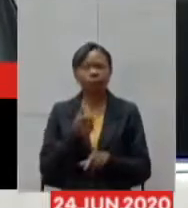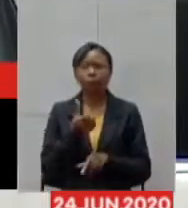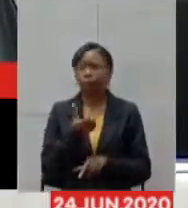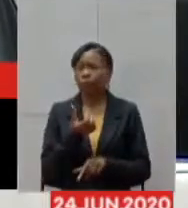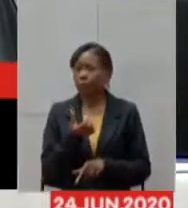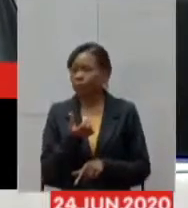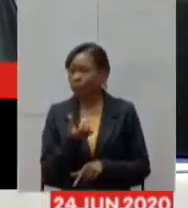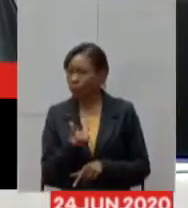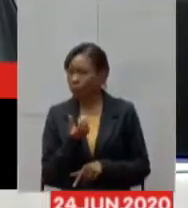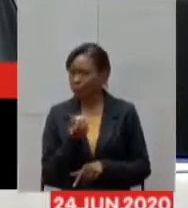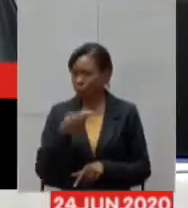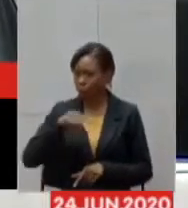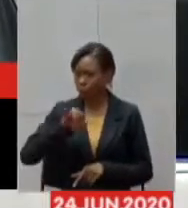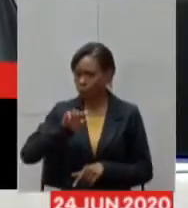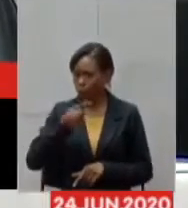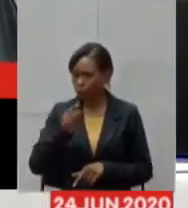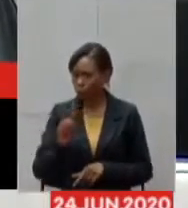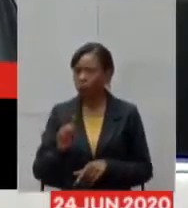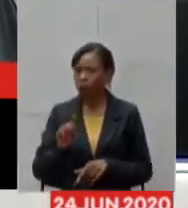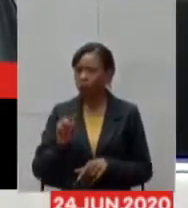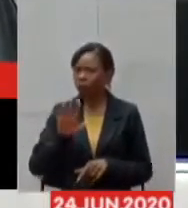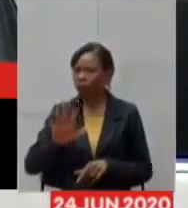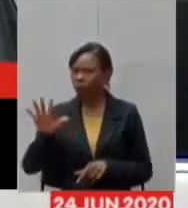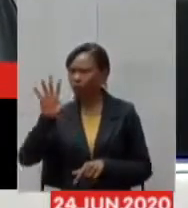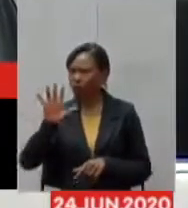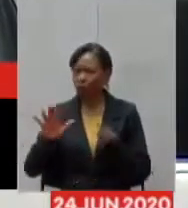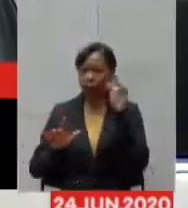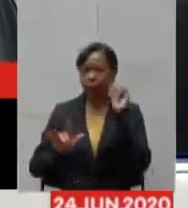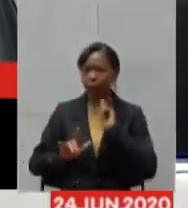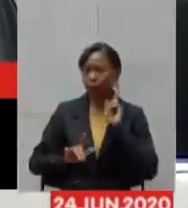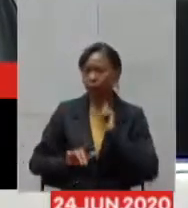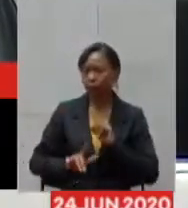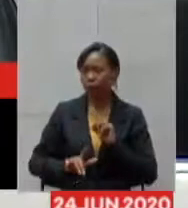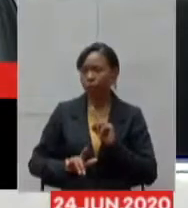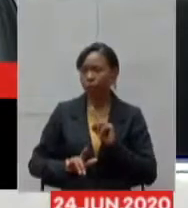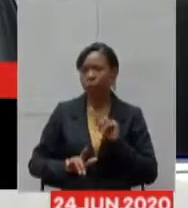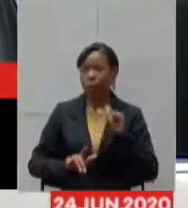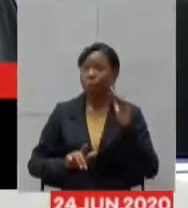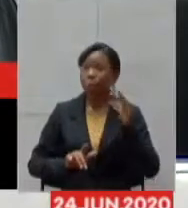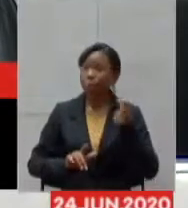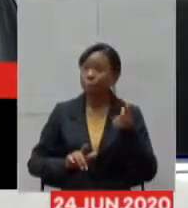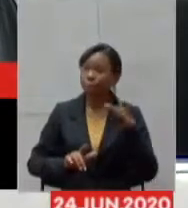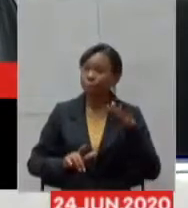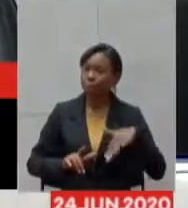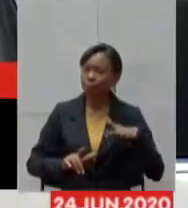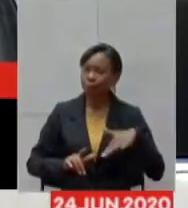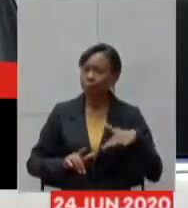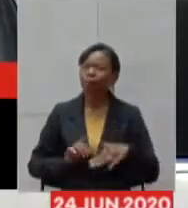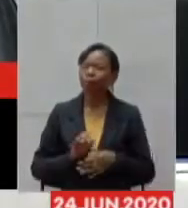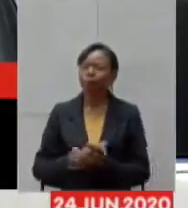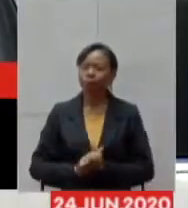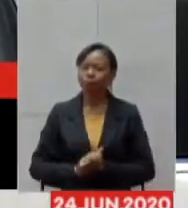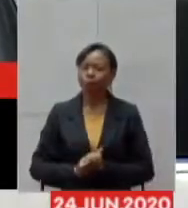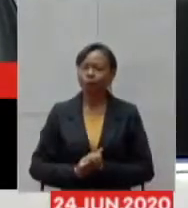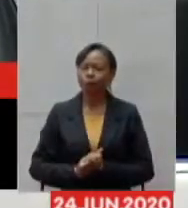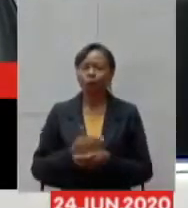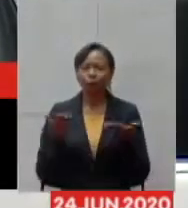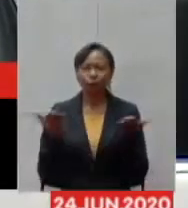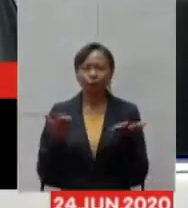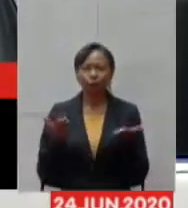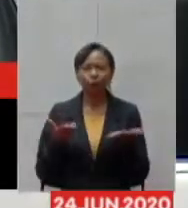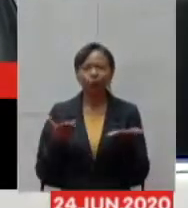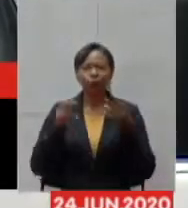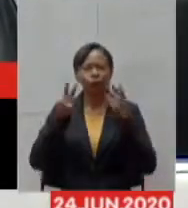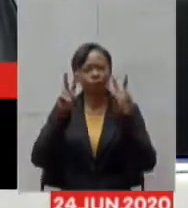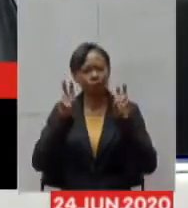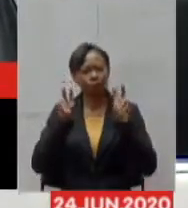Minas foram em torno de 5 milhões e, por sinal, um excelente hospital. Aqui hoje nós vamos falar de pandemia, vamos